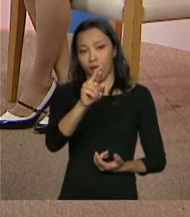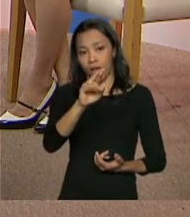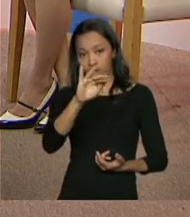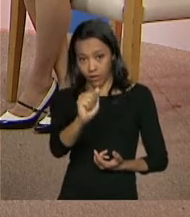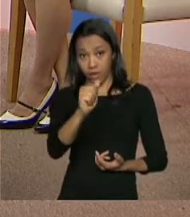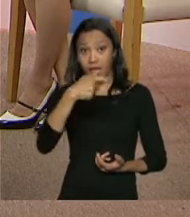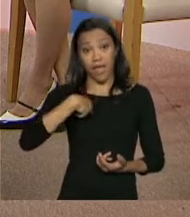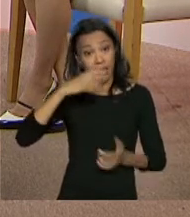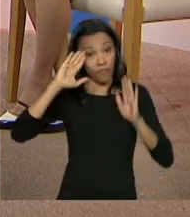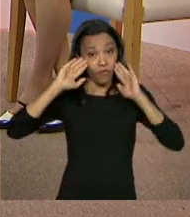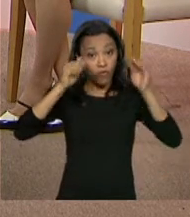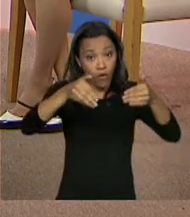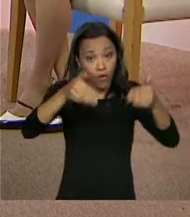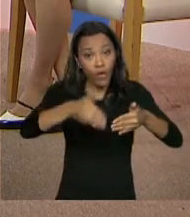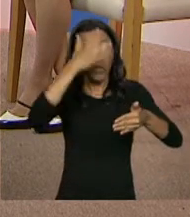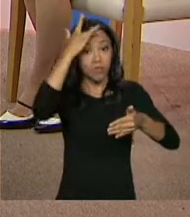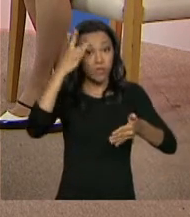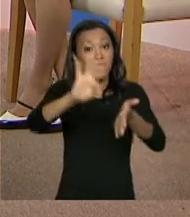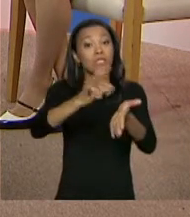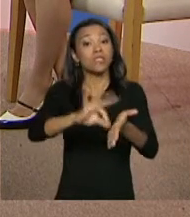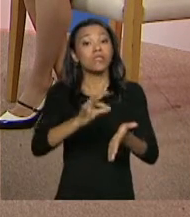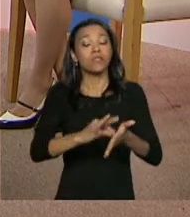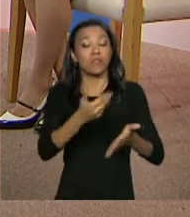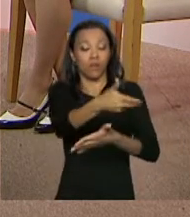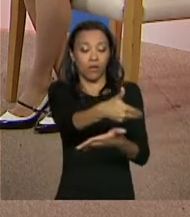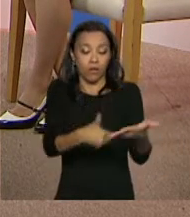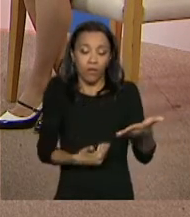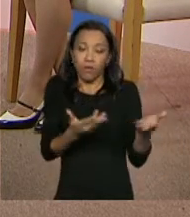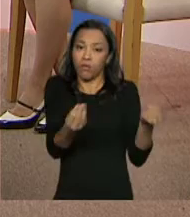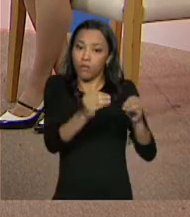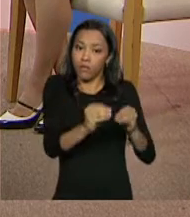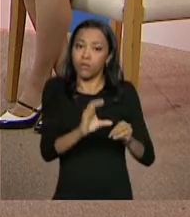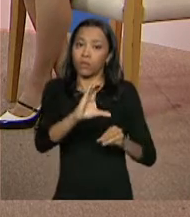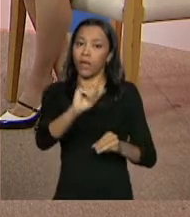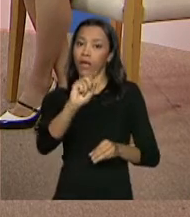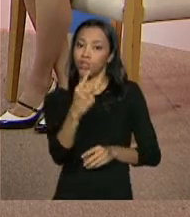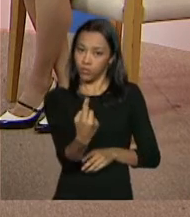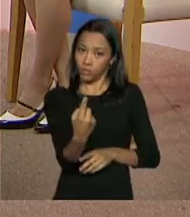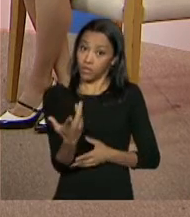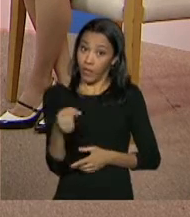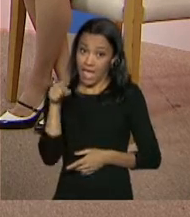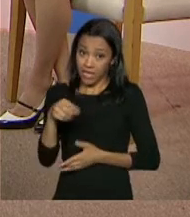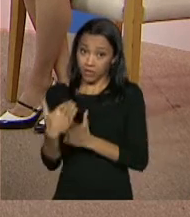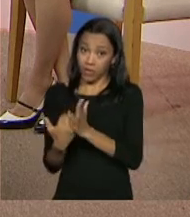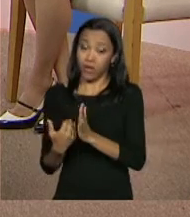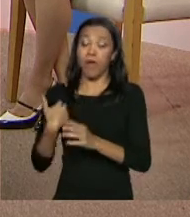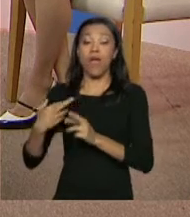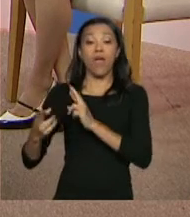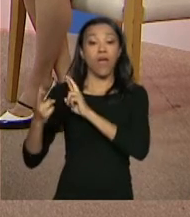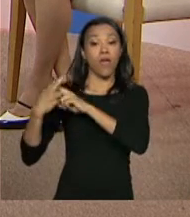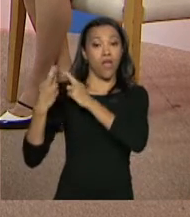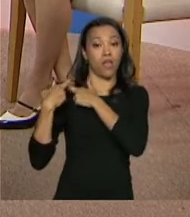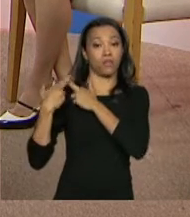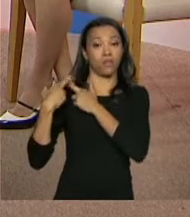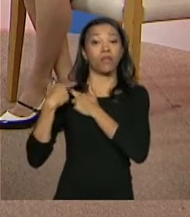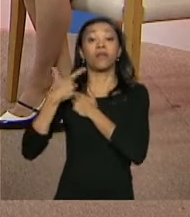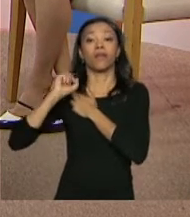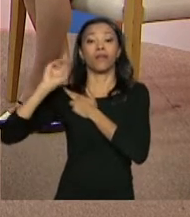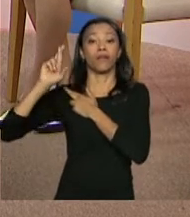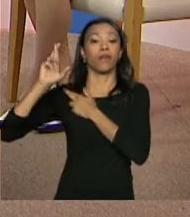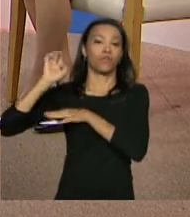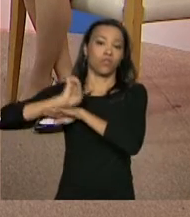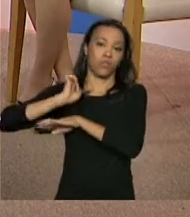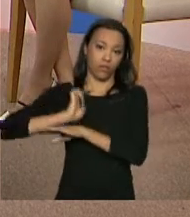Cadastro Único. Então, no governo federal, esse deve ser um programa o quê? Do Estado. Então, ela, na verdade, é que tem que dialogar com